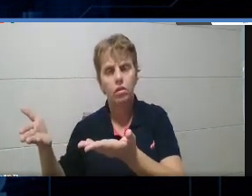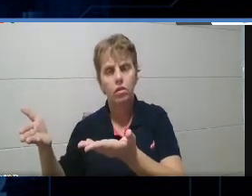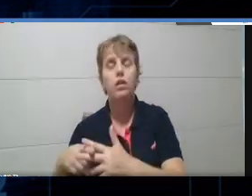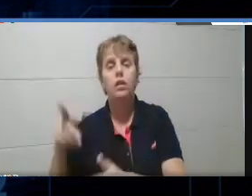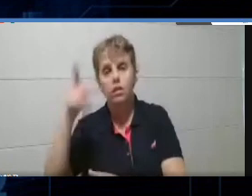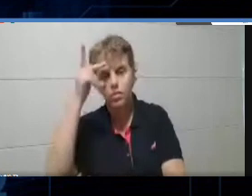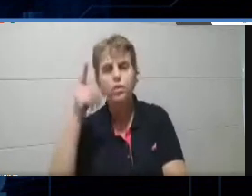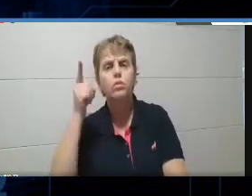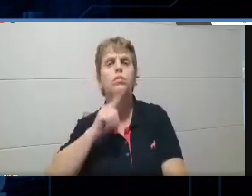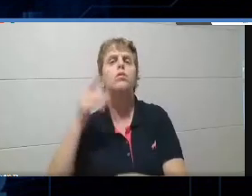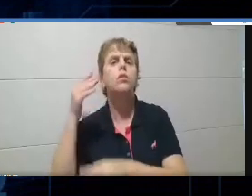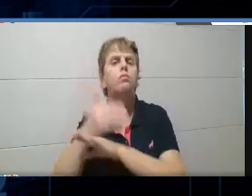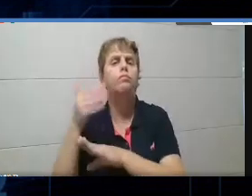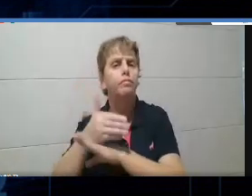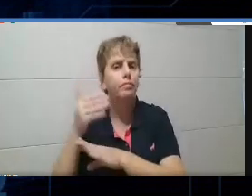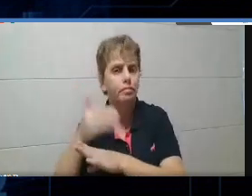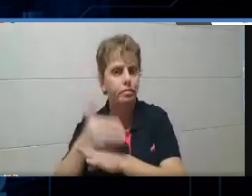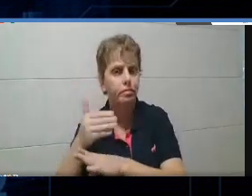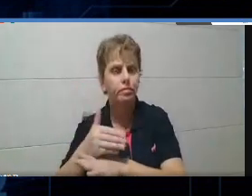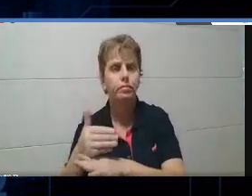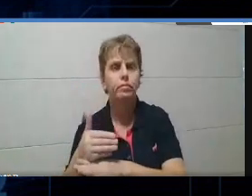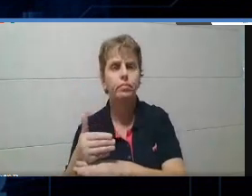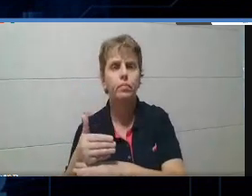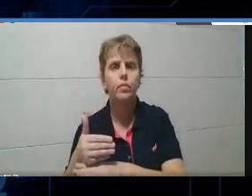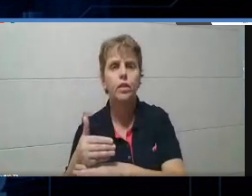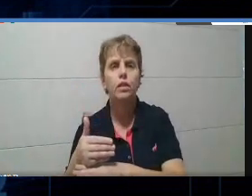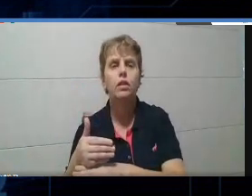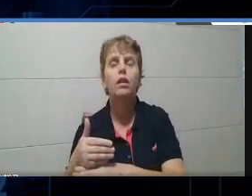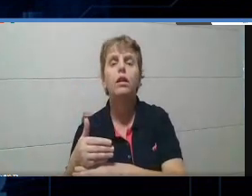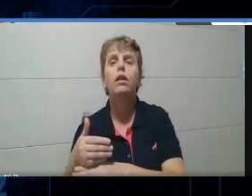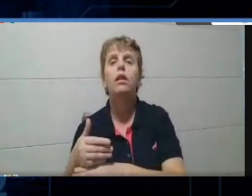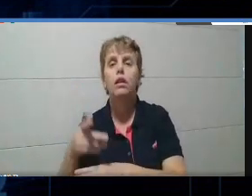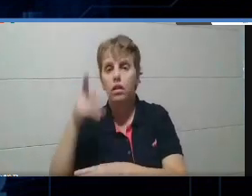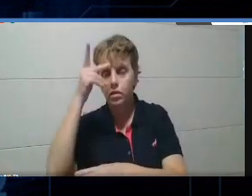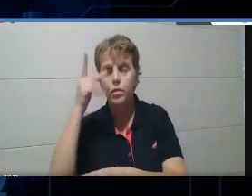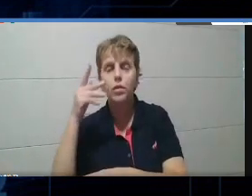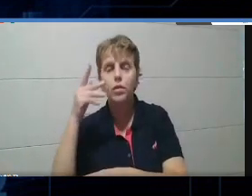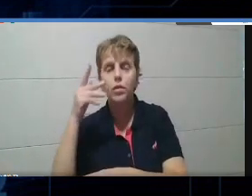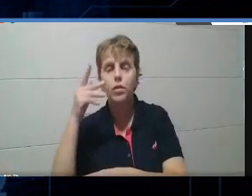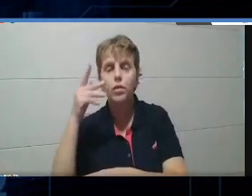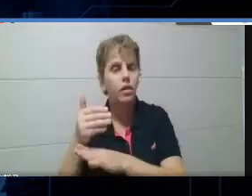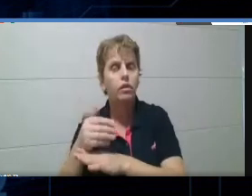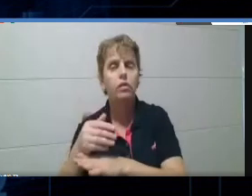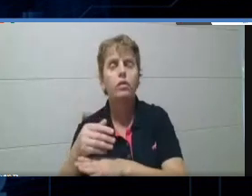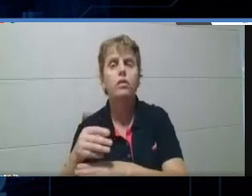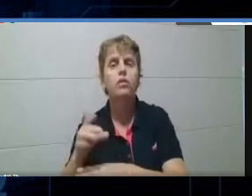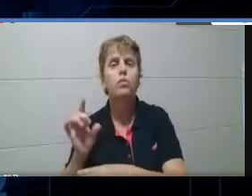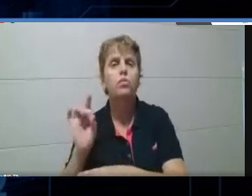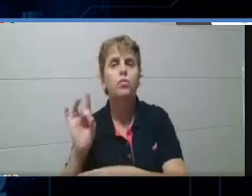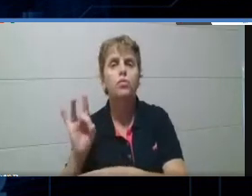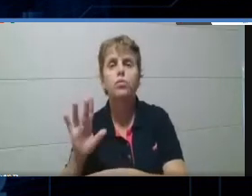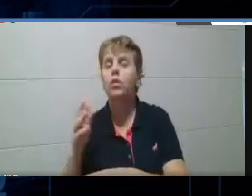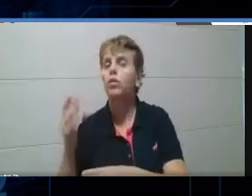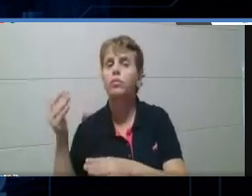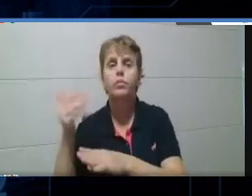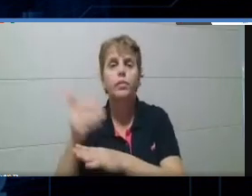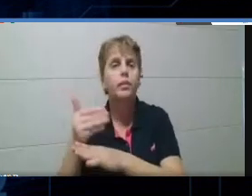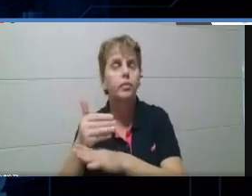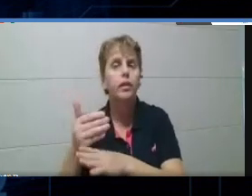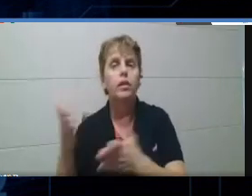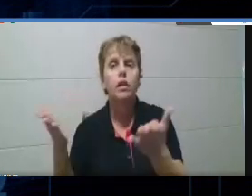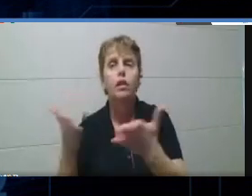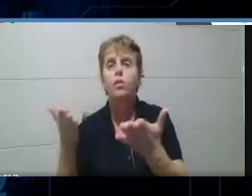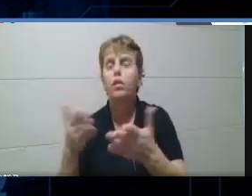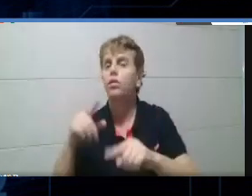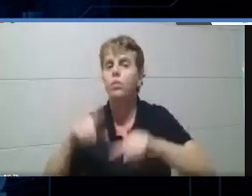acessar as pessoas que participaram desse quiz que eu criei? Não, elas vão ter acesso simplesmente ao quiz, tá? Ao material,